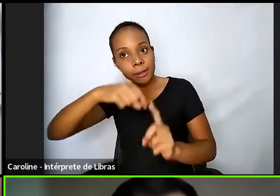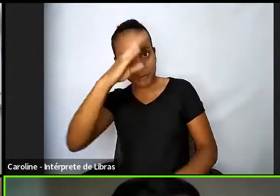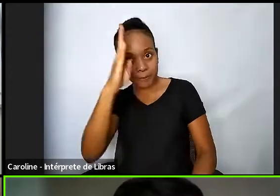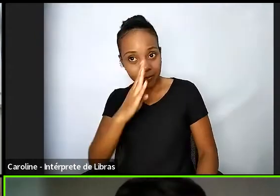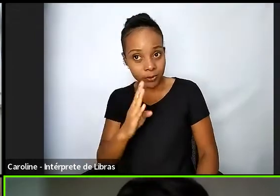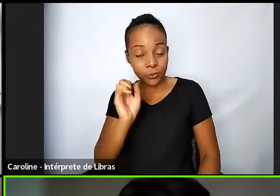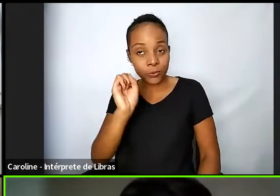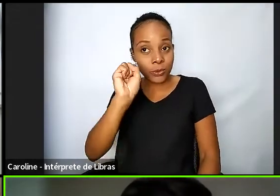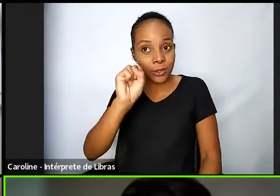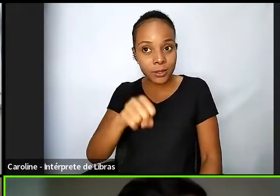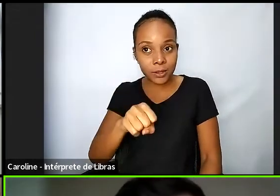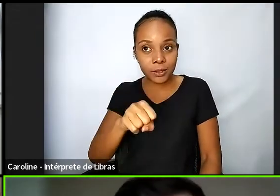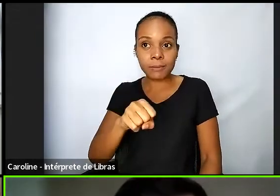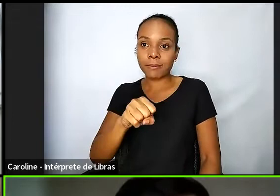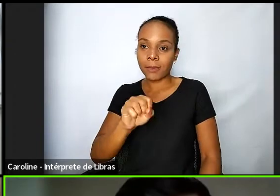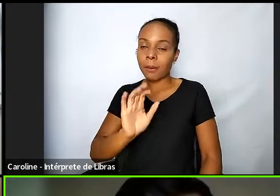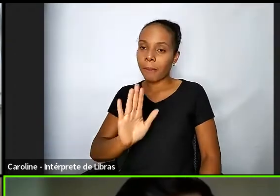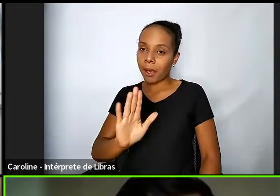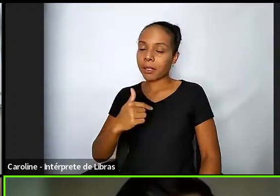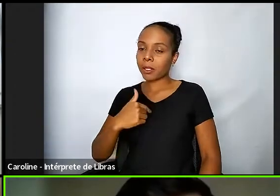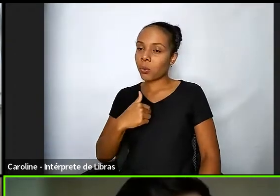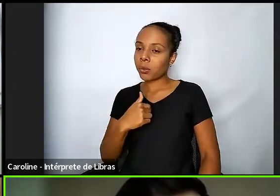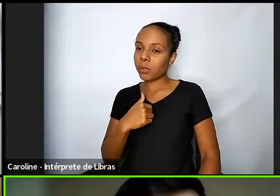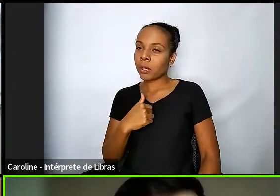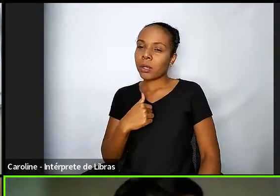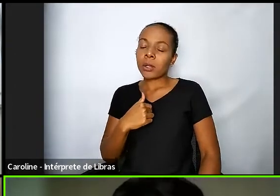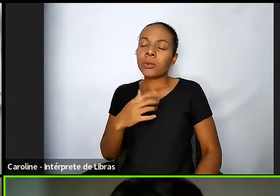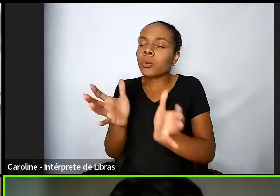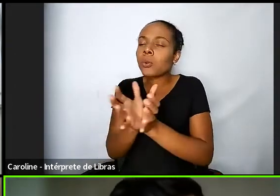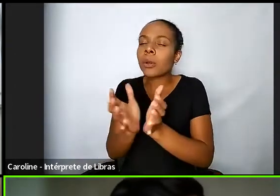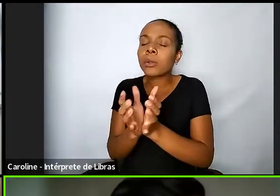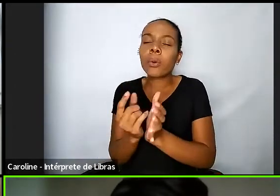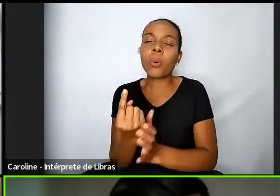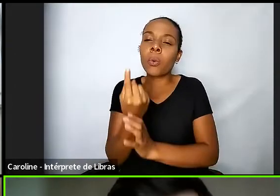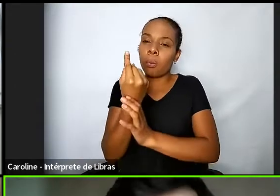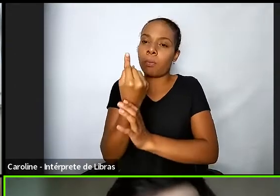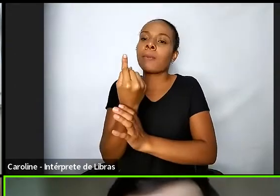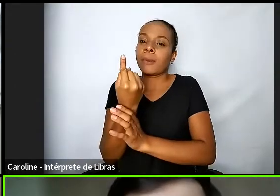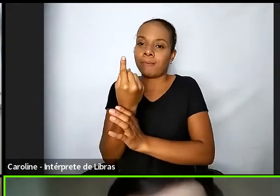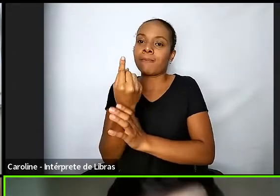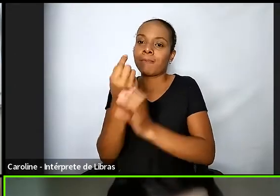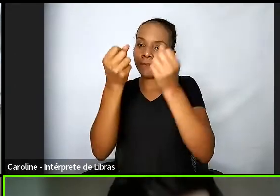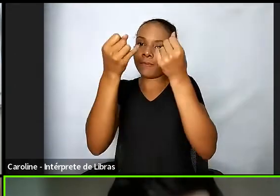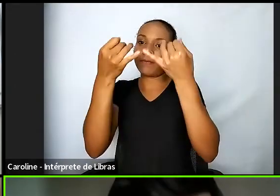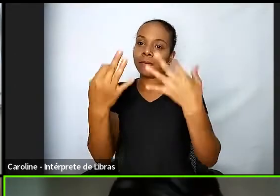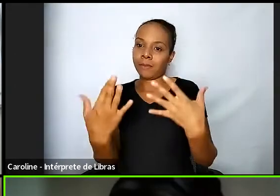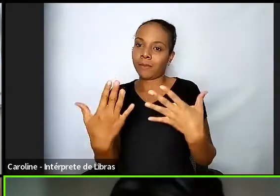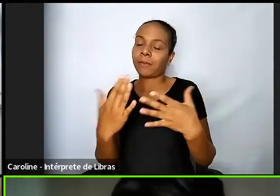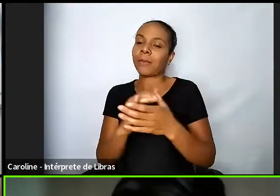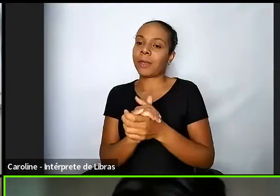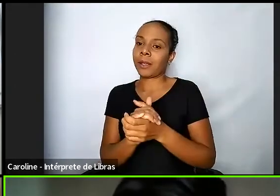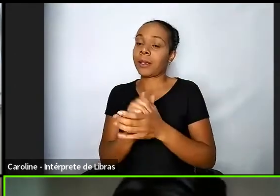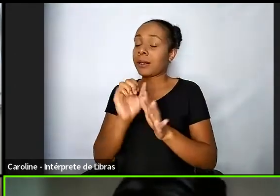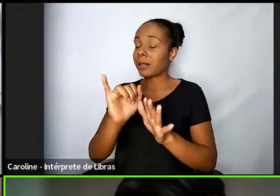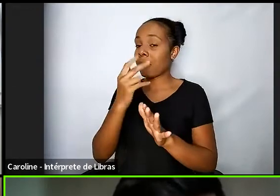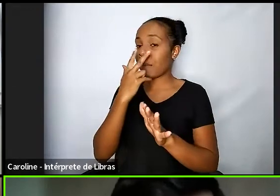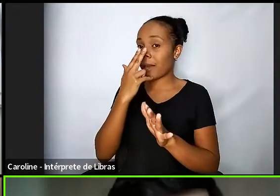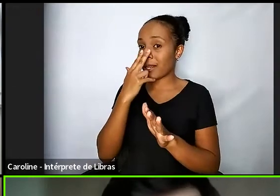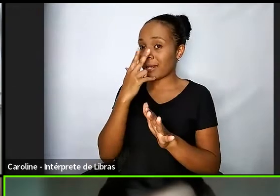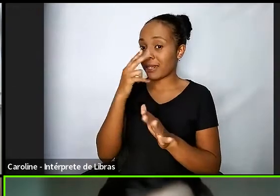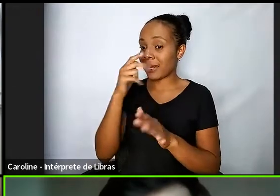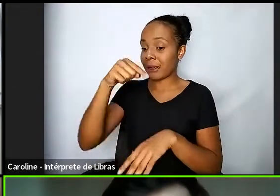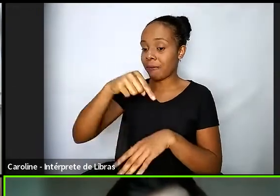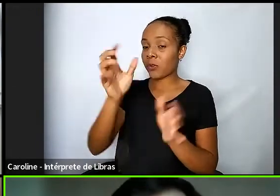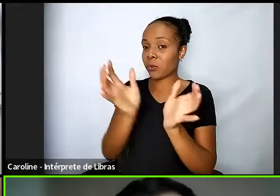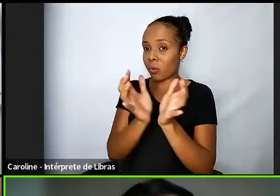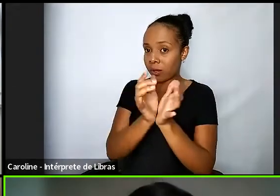um caso especificamente qualquer semelhança com a situação brasileira não é mera coincidência a